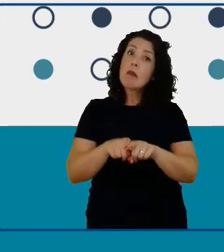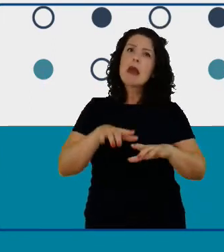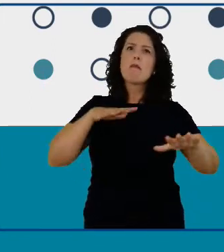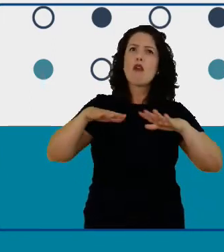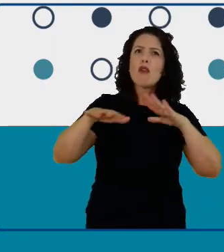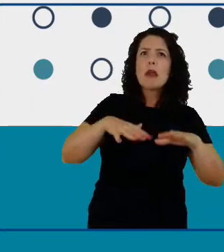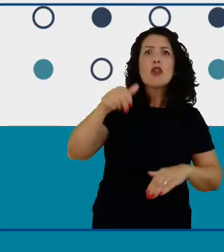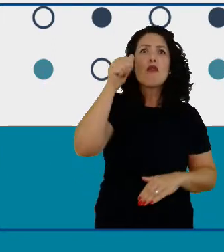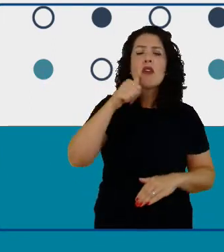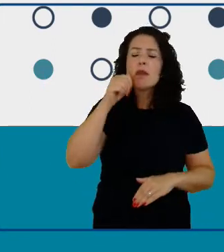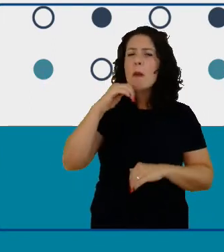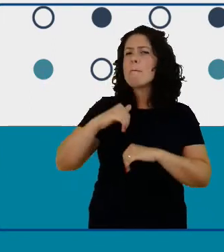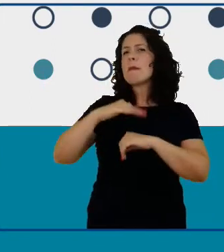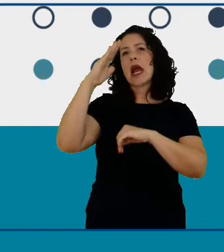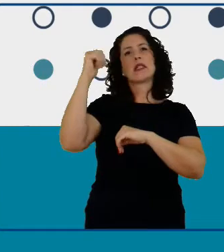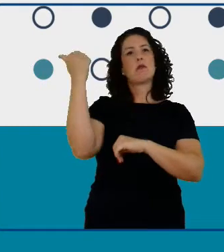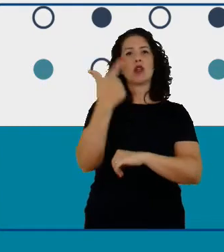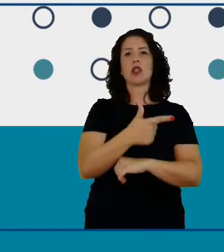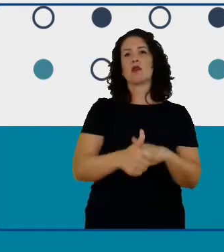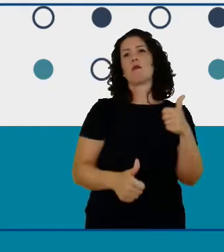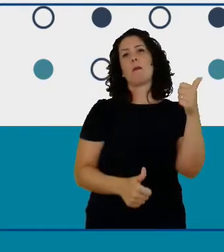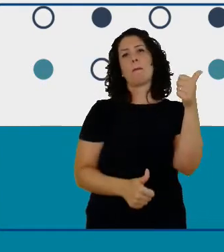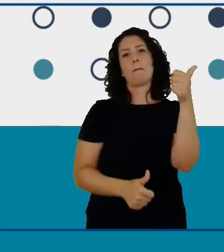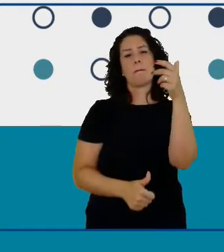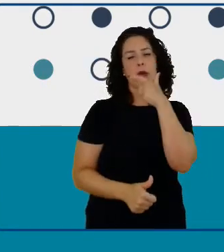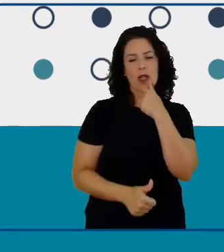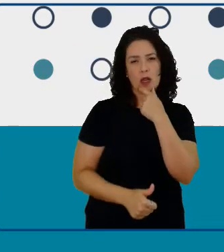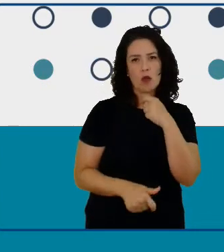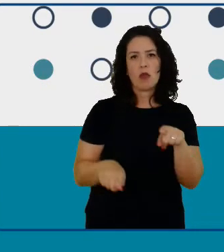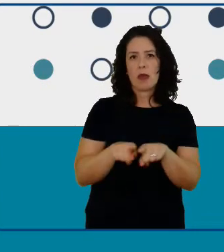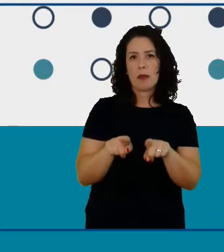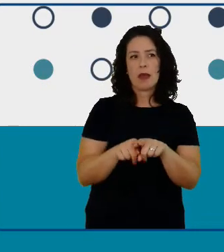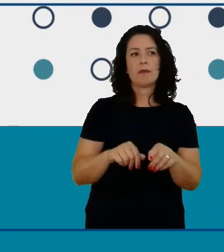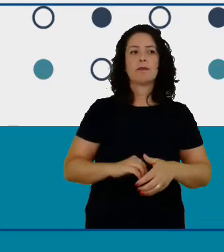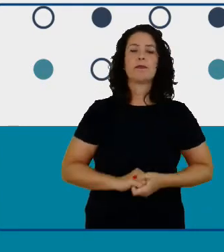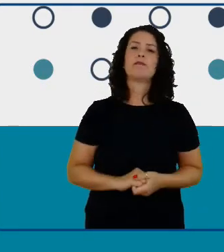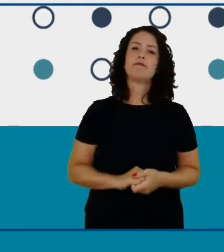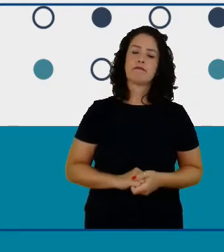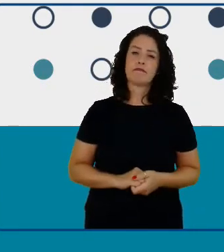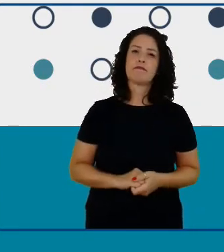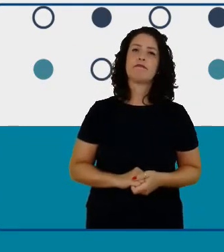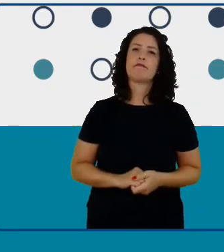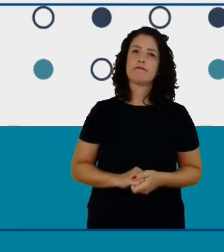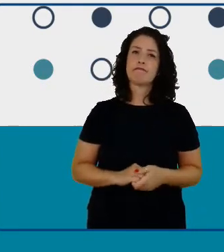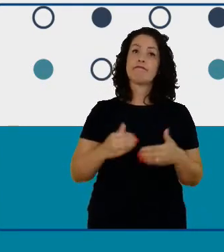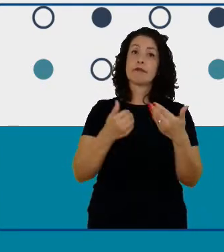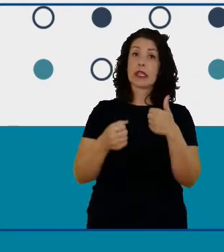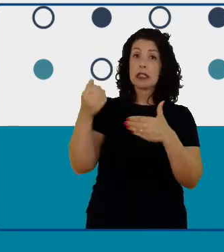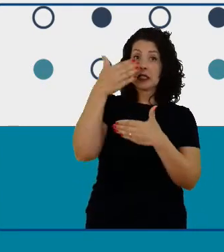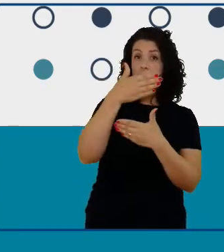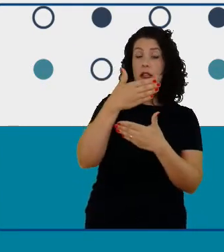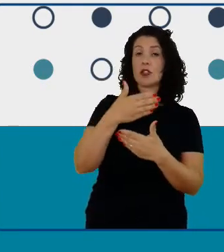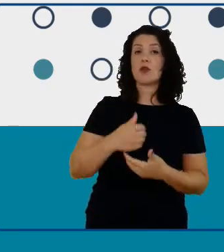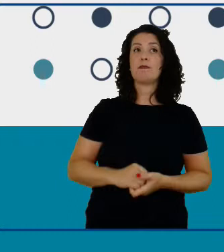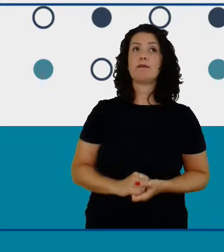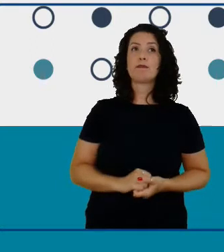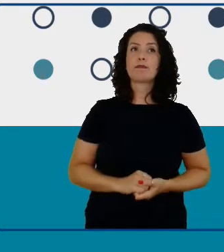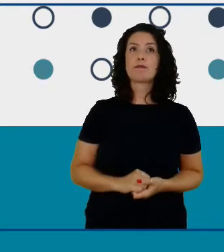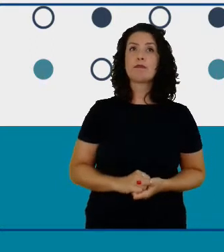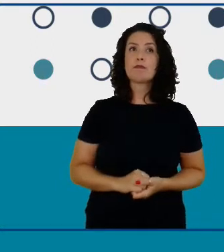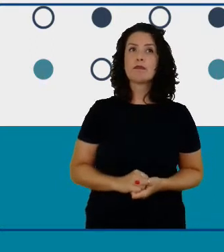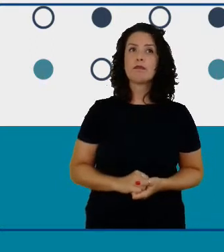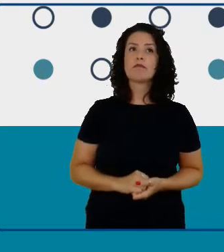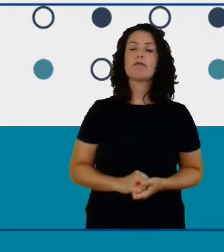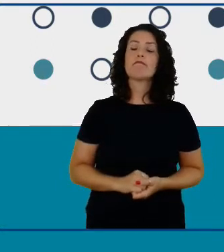ainda mais significativo do que para os meninos próximo slide por favor o